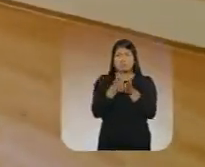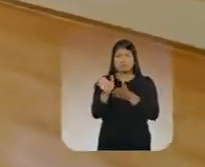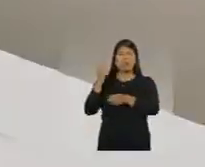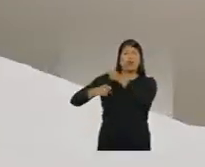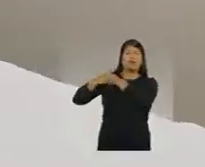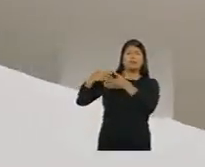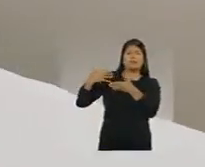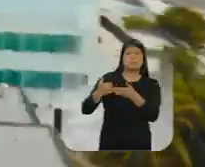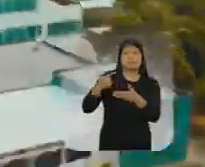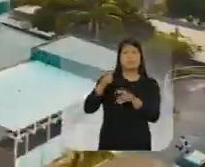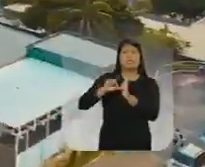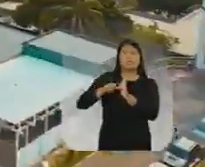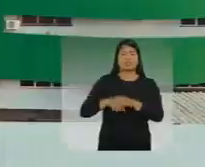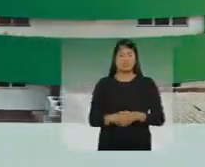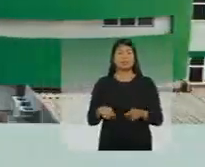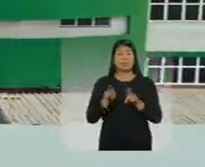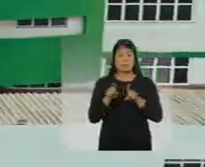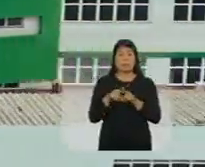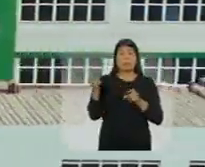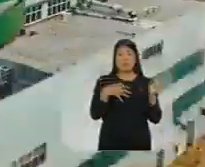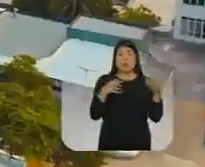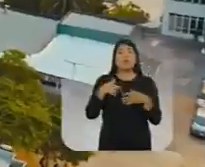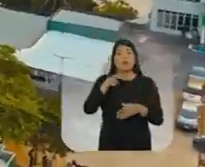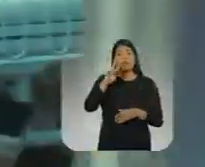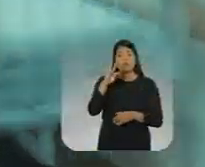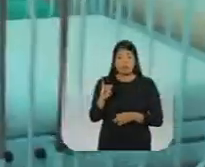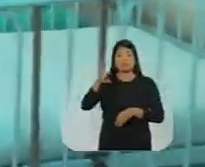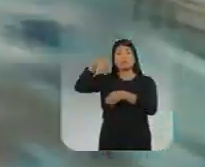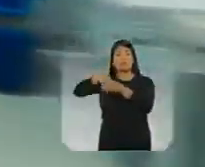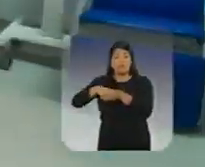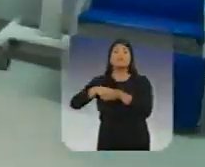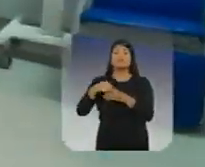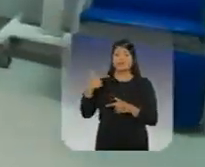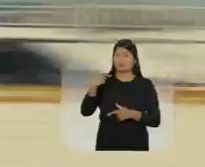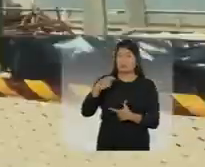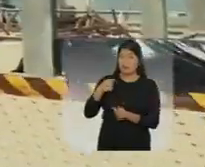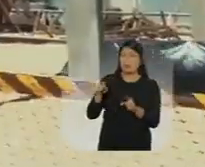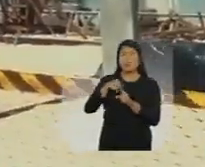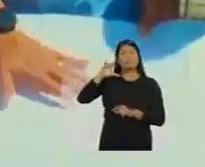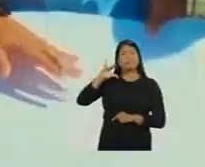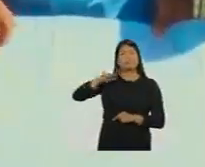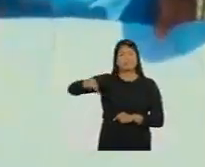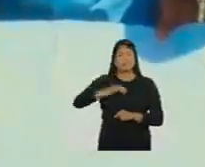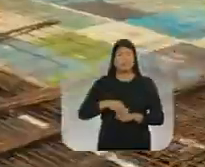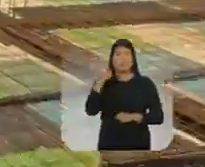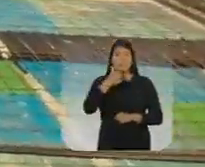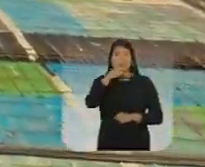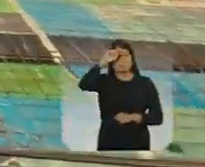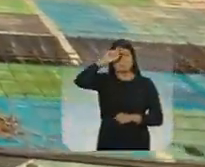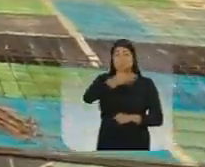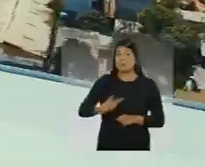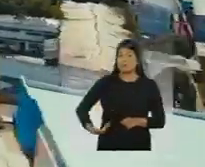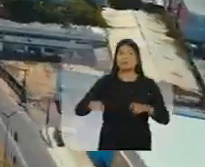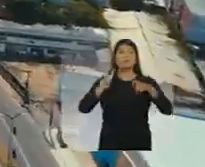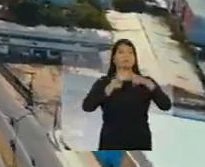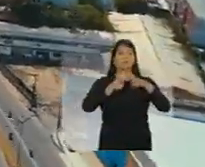últimos 12 anos Novas UTIs também no 28 de agosto E Francisca Mendes Primeiro hospital público veterinário